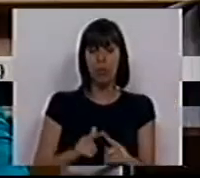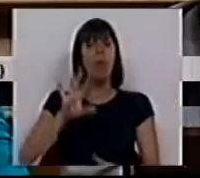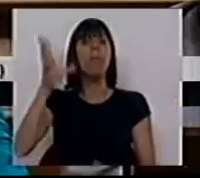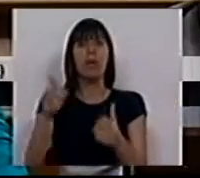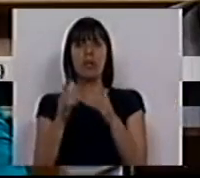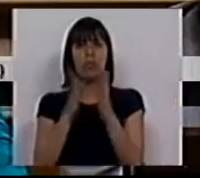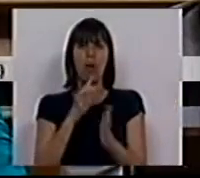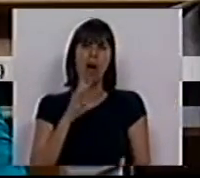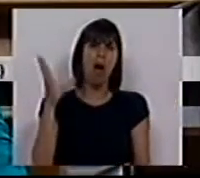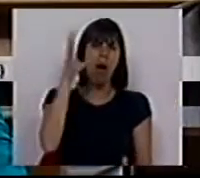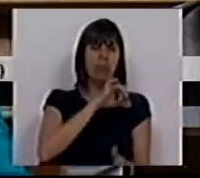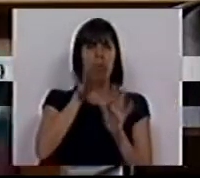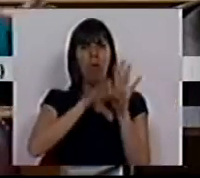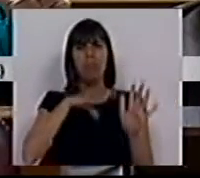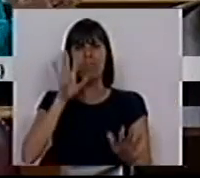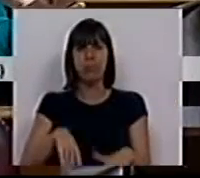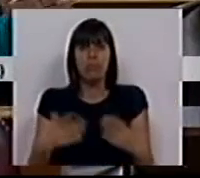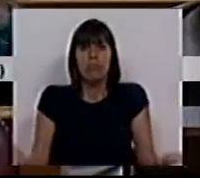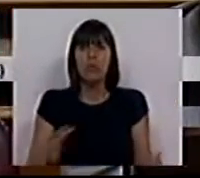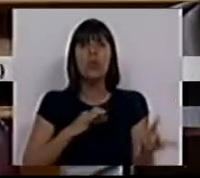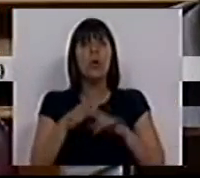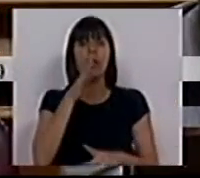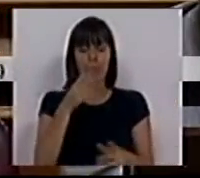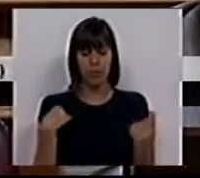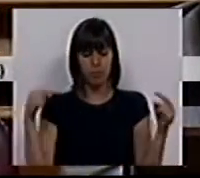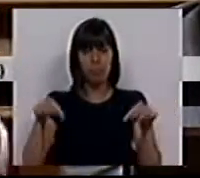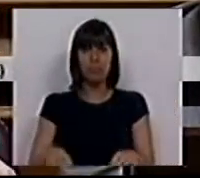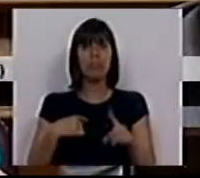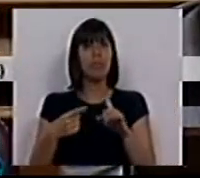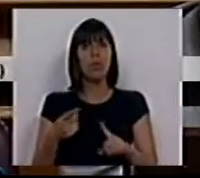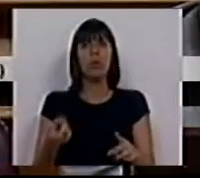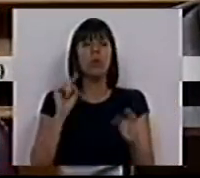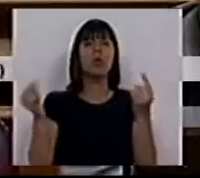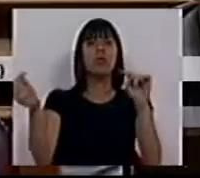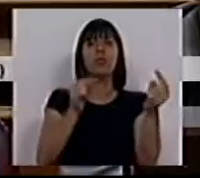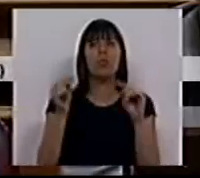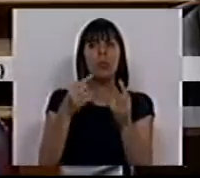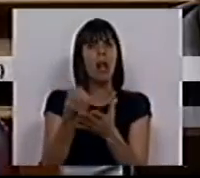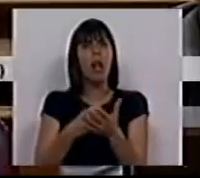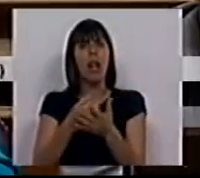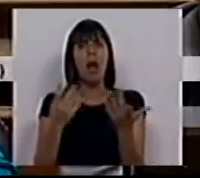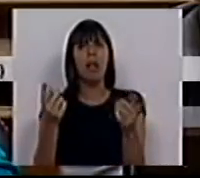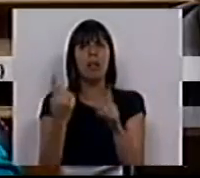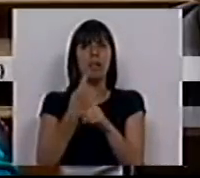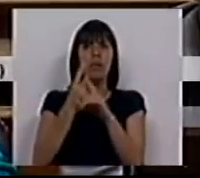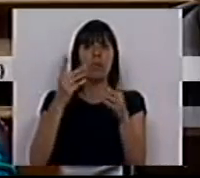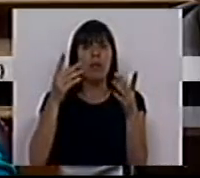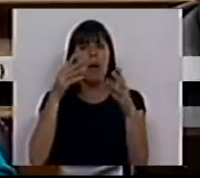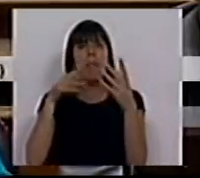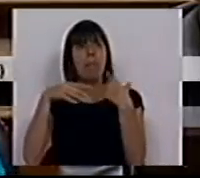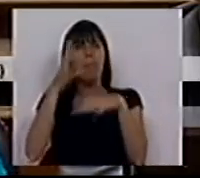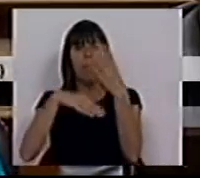é o país de todos os abusos e toda a precariedade. Sr. Deputado, nós não viemos aqui discutir nada de estratosférico nem